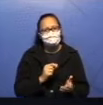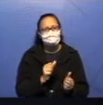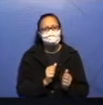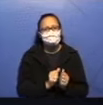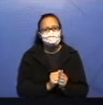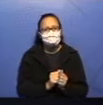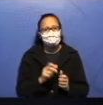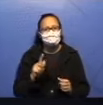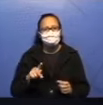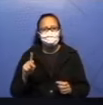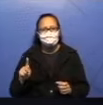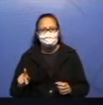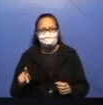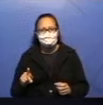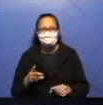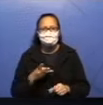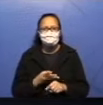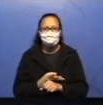seu professor pelo aplicativo.